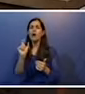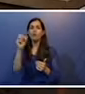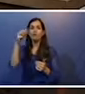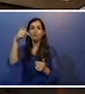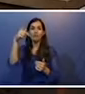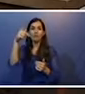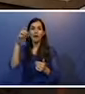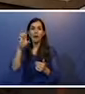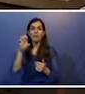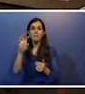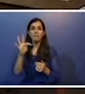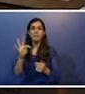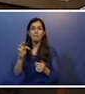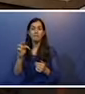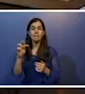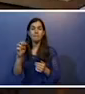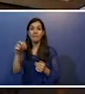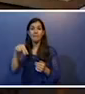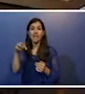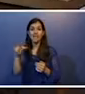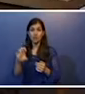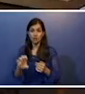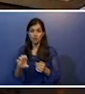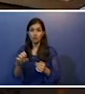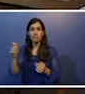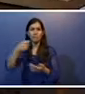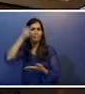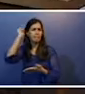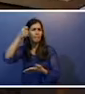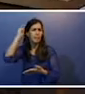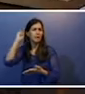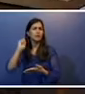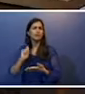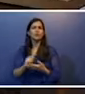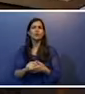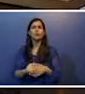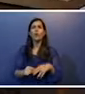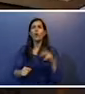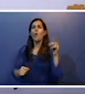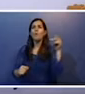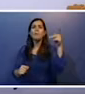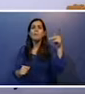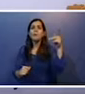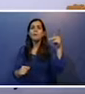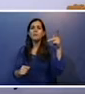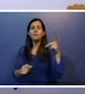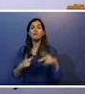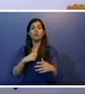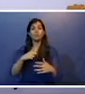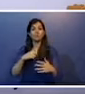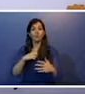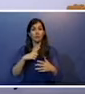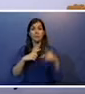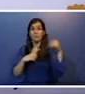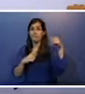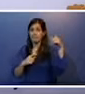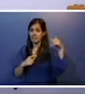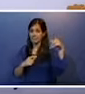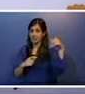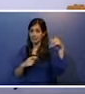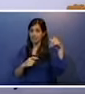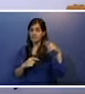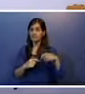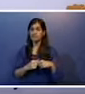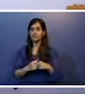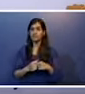fazendo um acróstico, né? Na letra P, quais são os elementos da narrativa? Então a gente usa essa letra, essa palavra